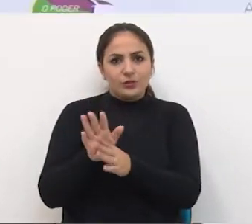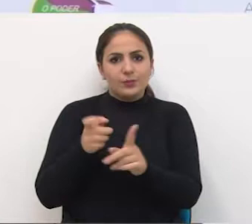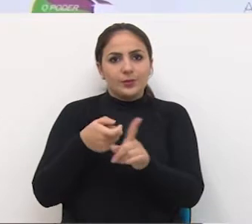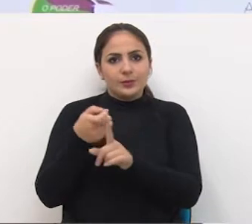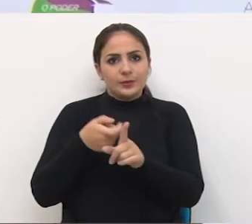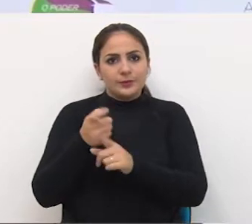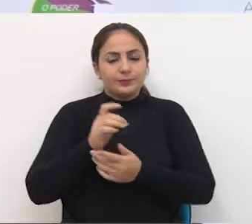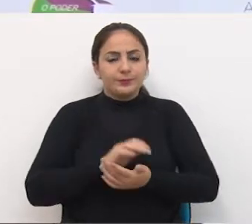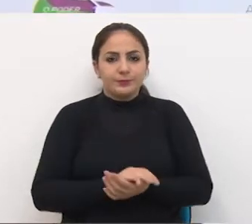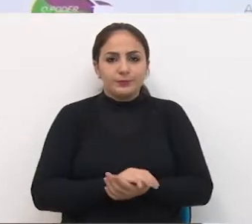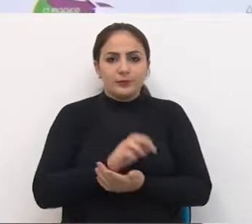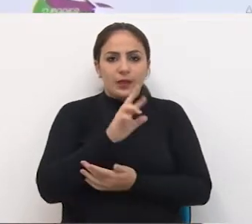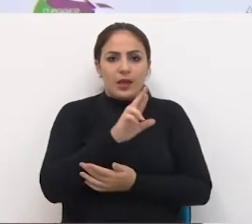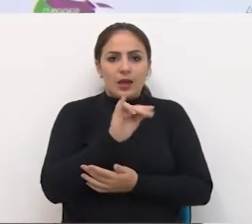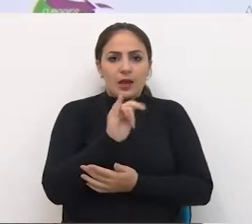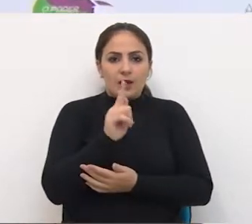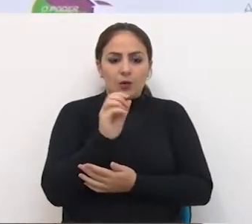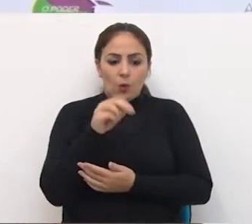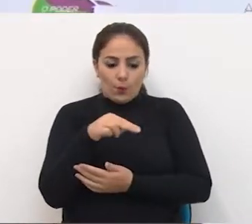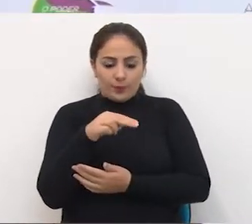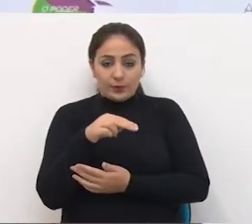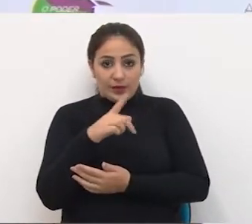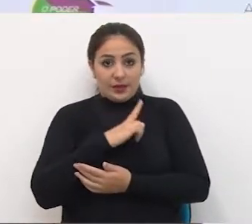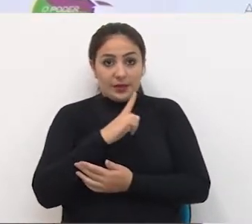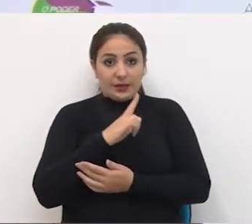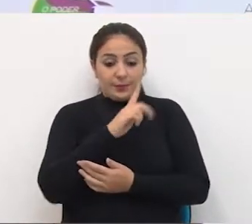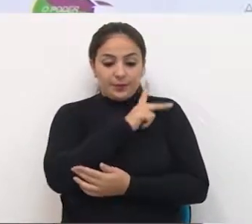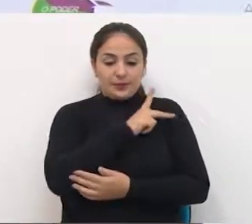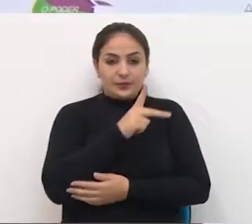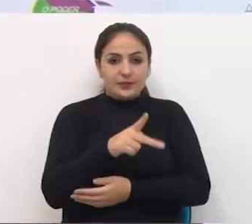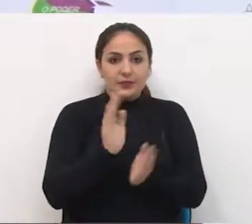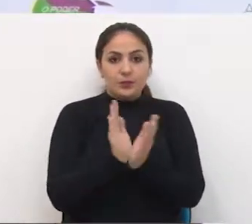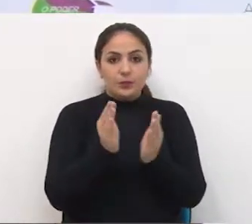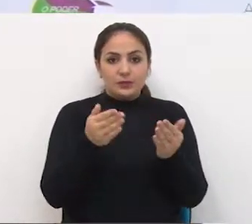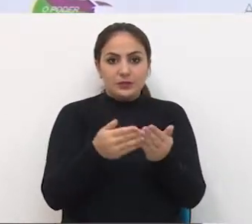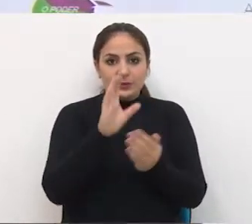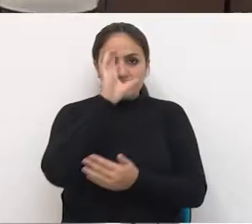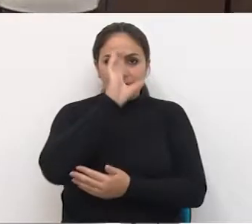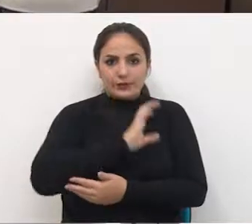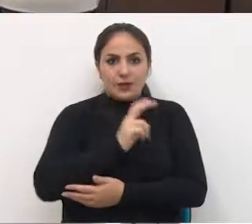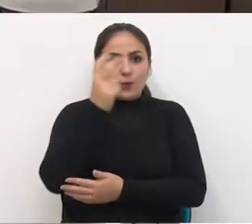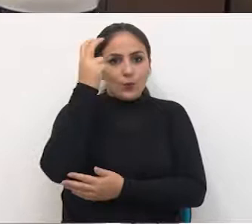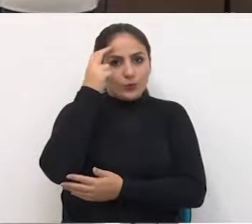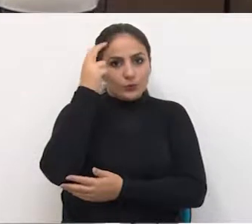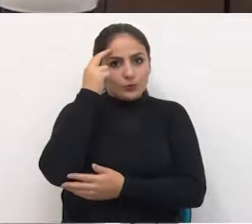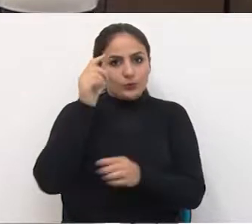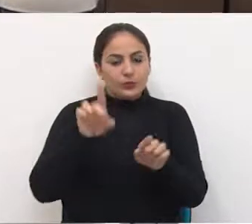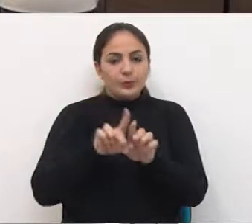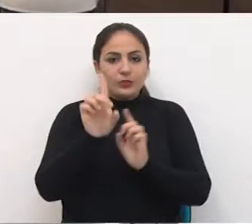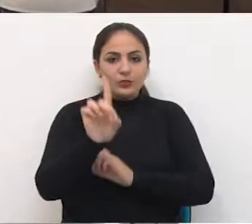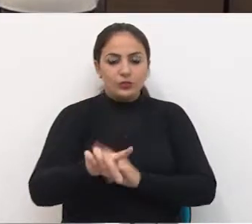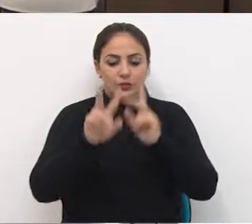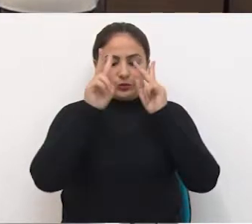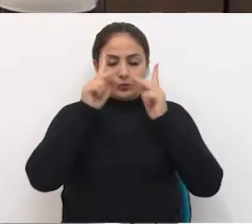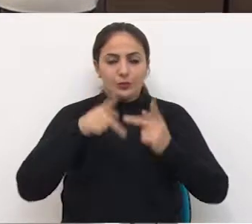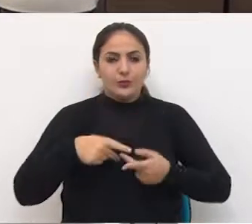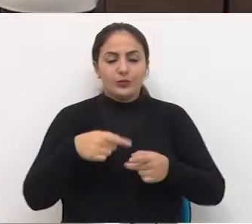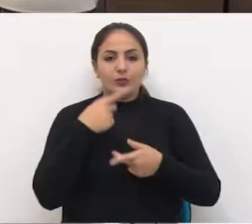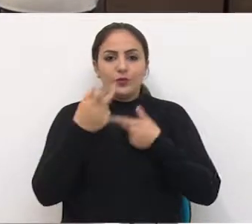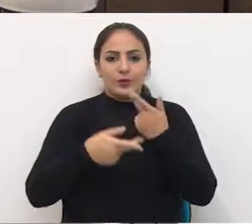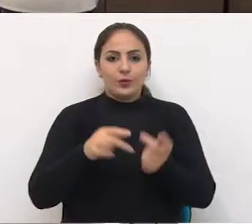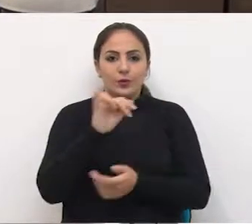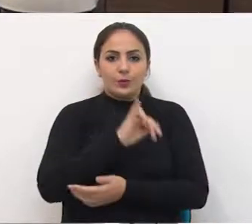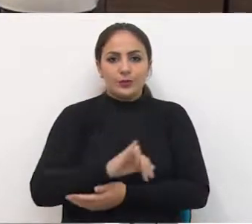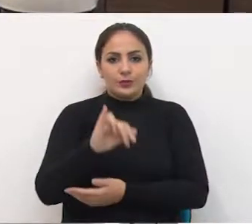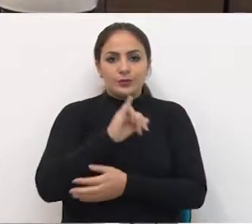Rigon preside a Comissão de Cidadania, Cultura e Direitos Humanos e durante o tempo regimental destacou